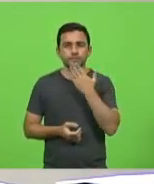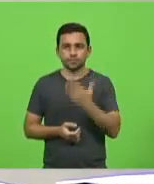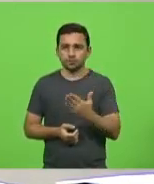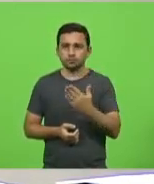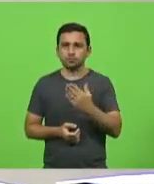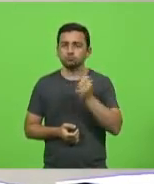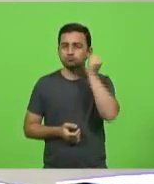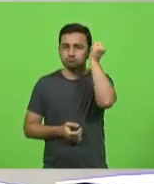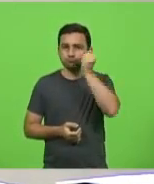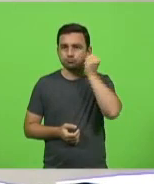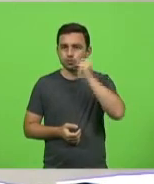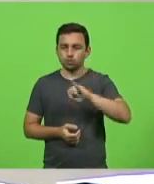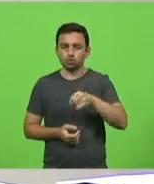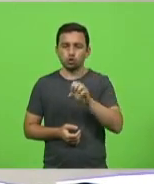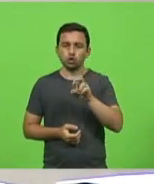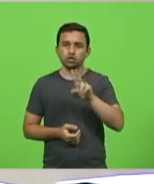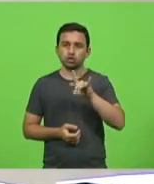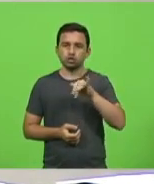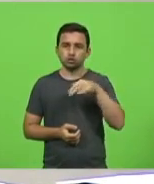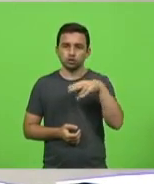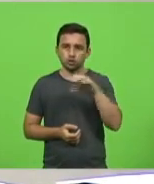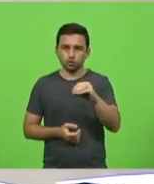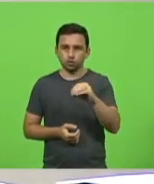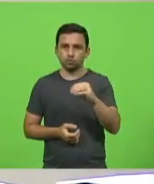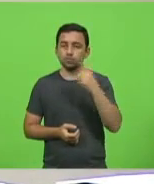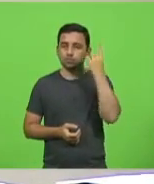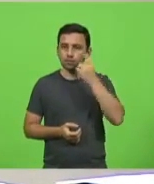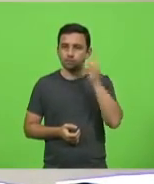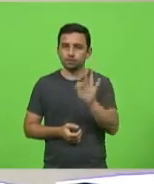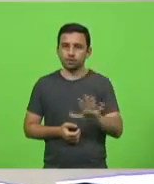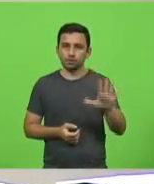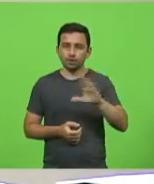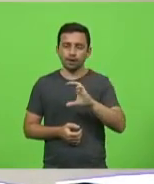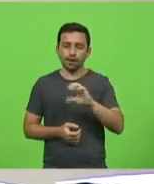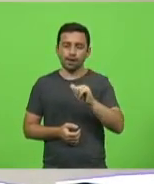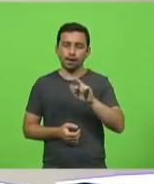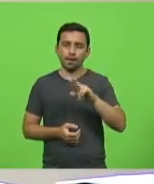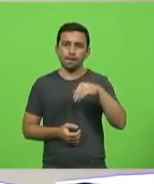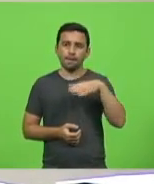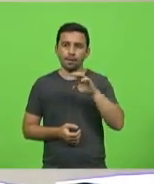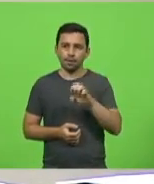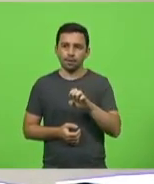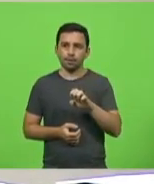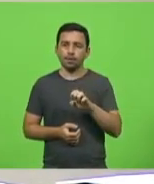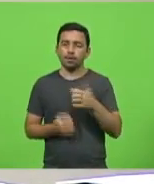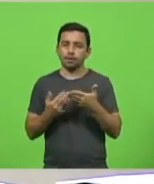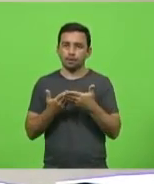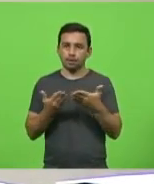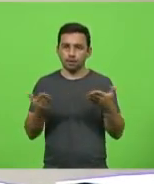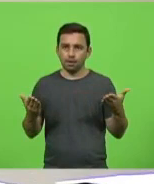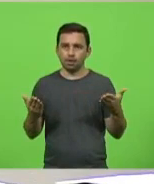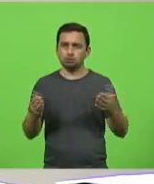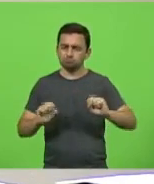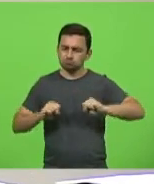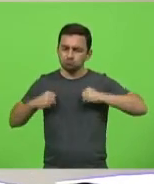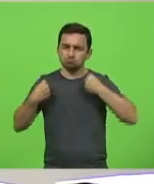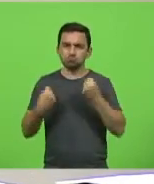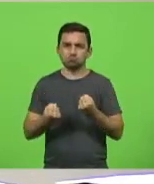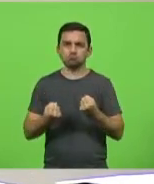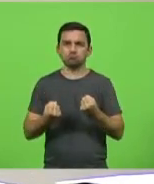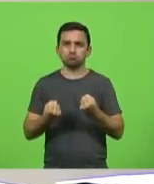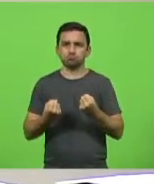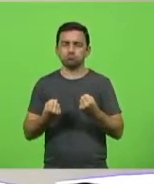Jorginho Melo e à deputada federal Carmen Zanotto, para que não meçam esforços em